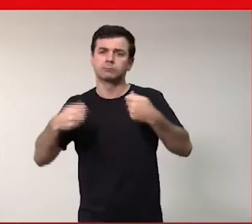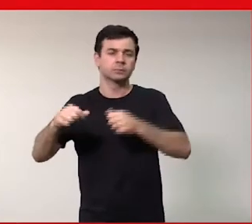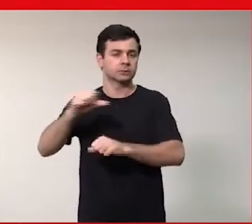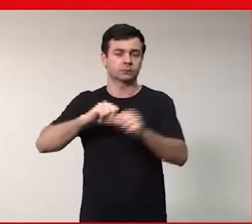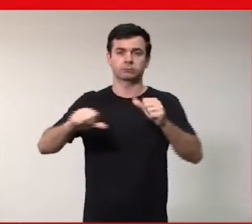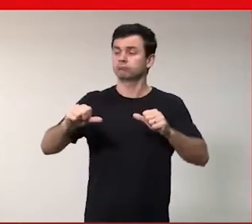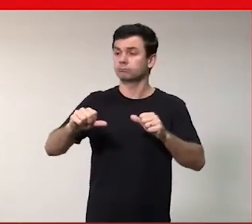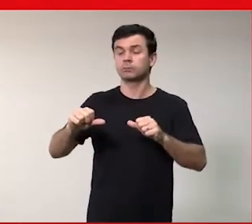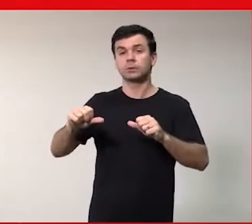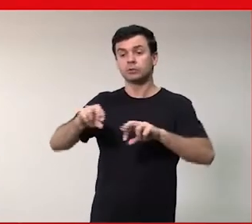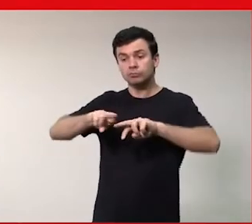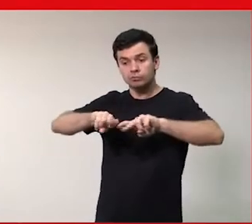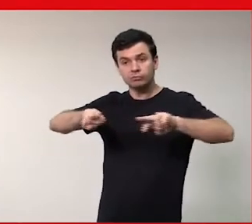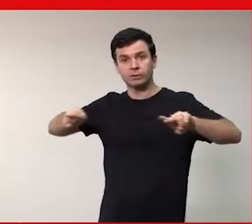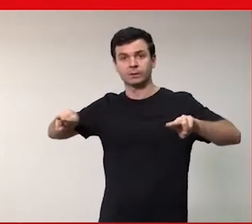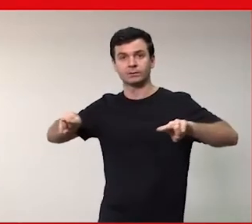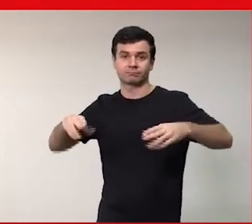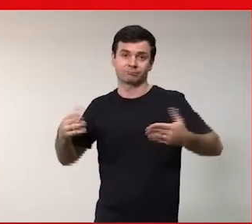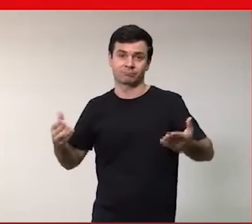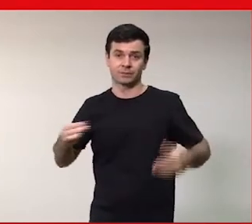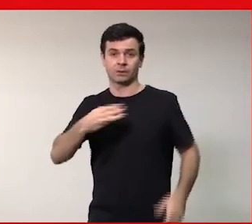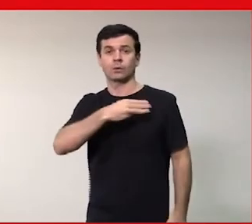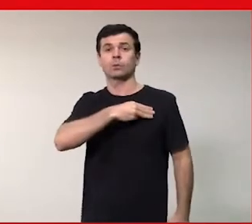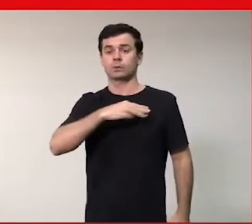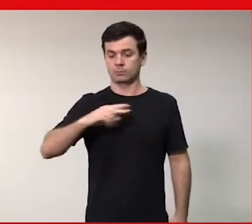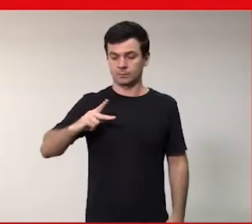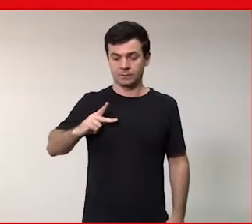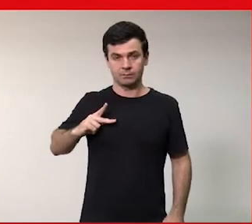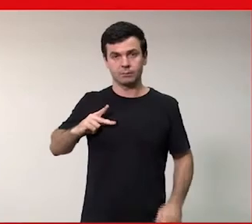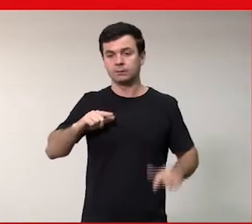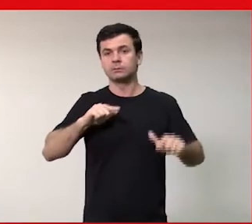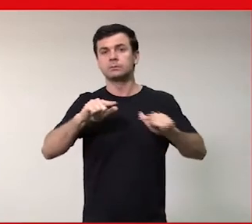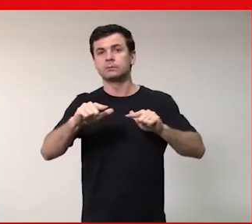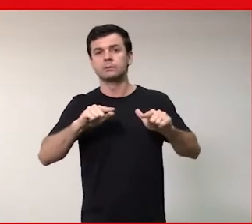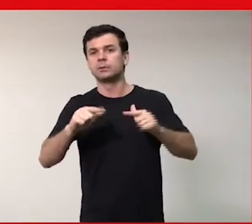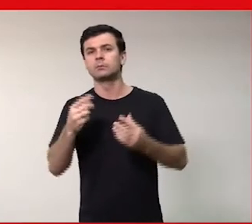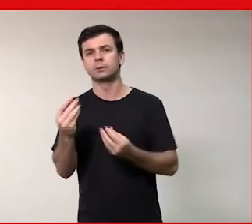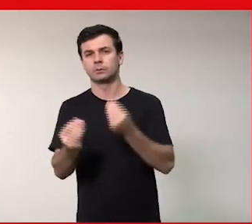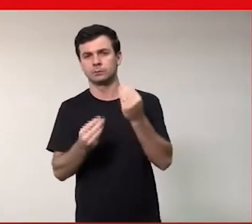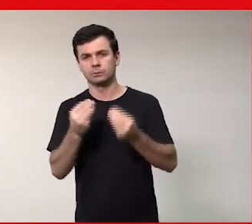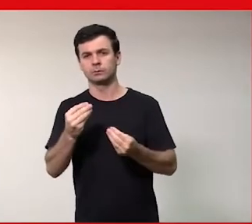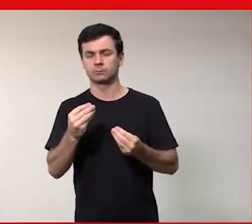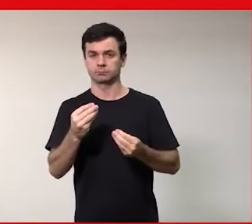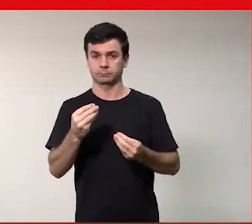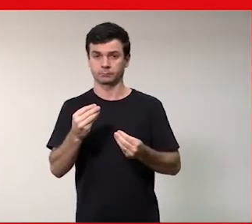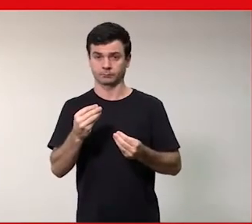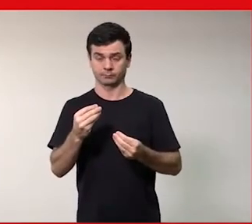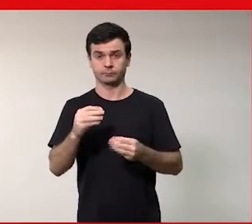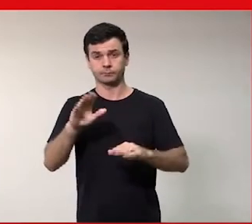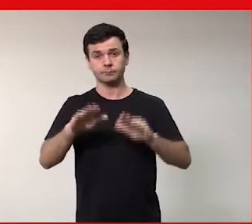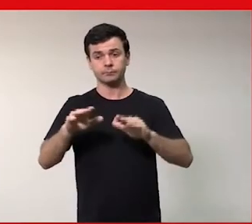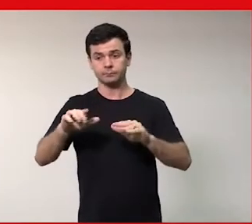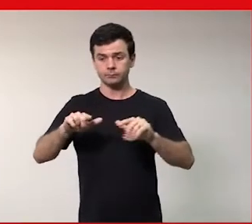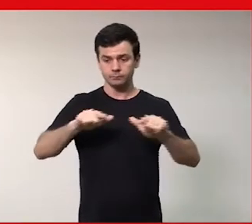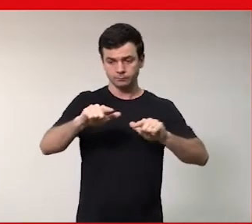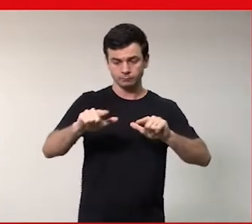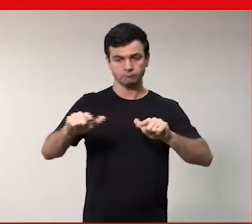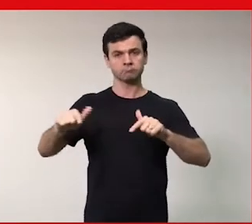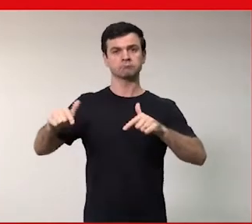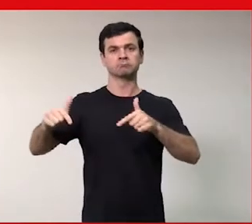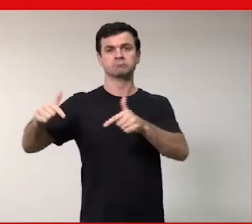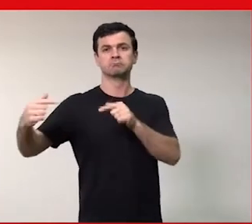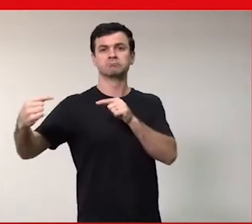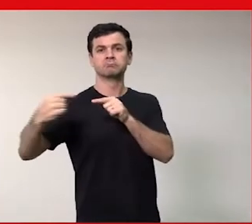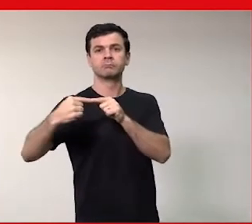que a Silvia colocou como que o ministério público do trabalho atua nos casos de contrato a gente não pode atuar nessa perspectiva do